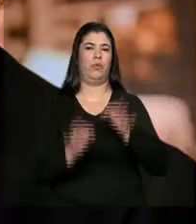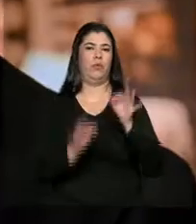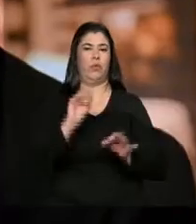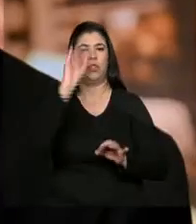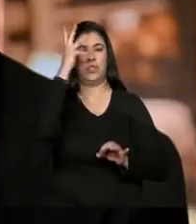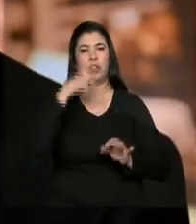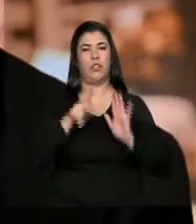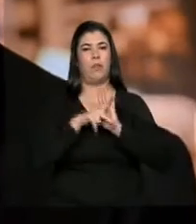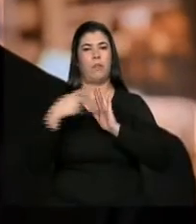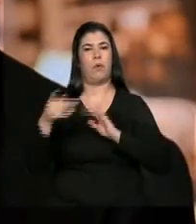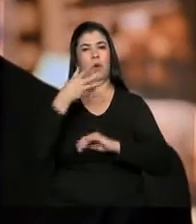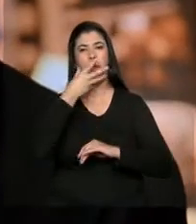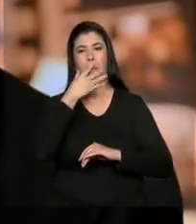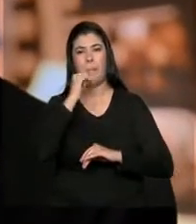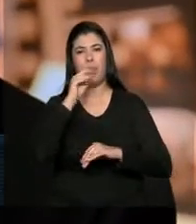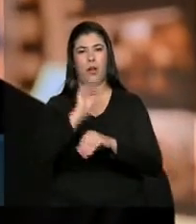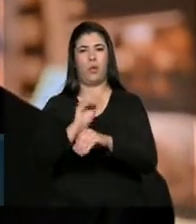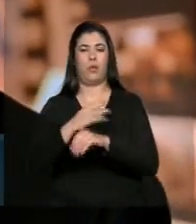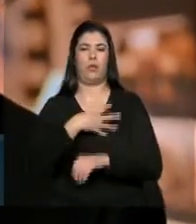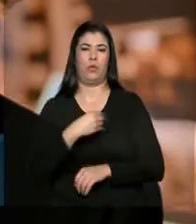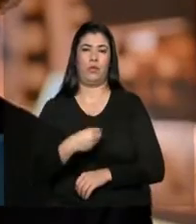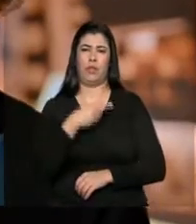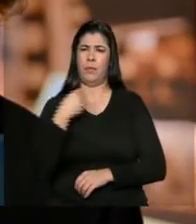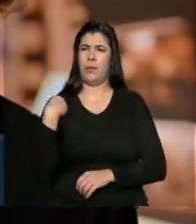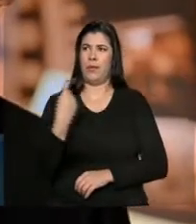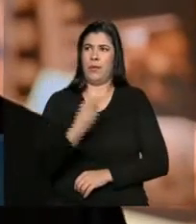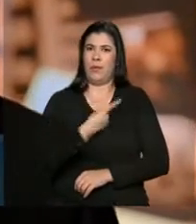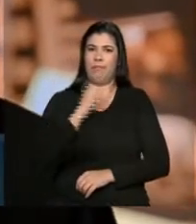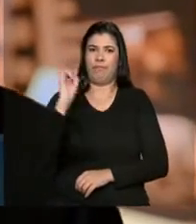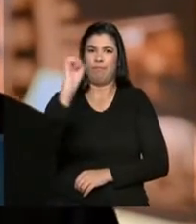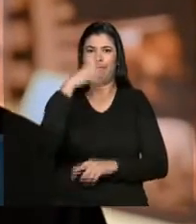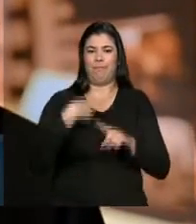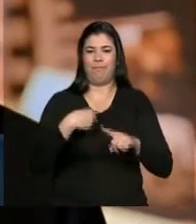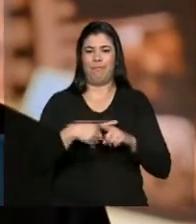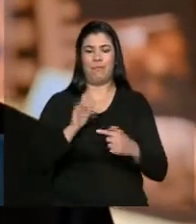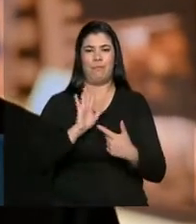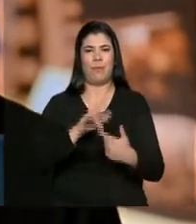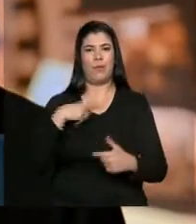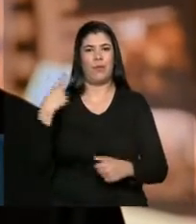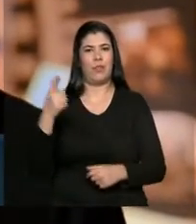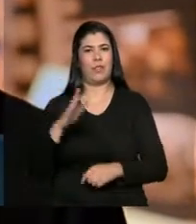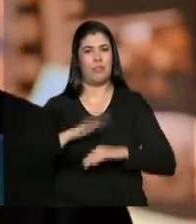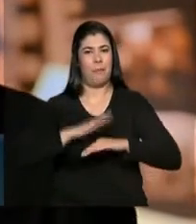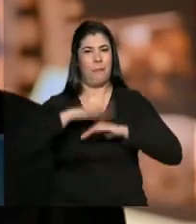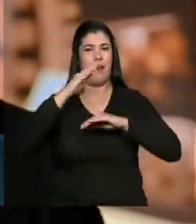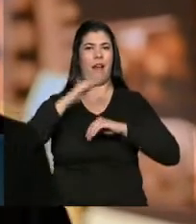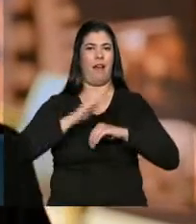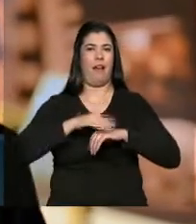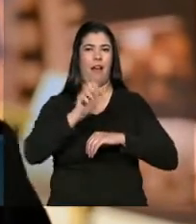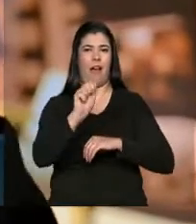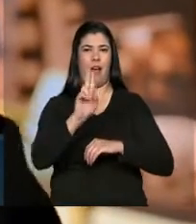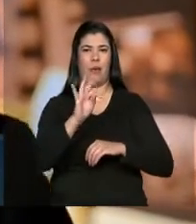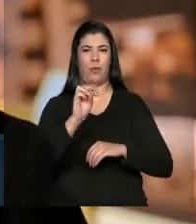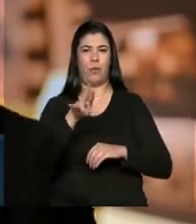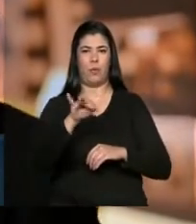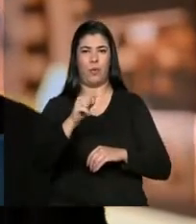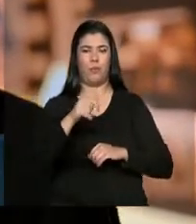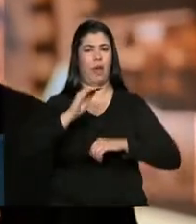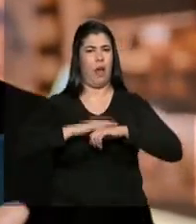o pai. Para nós é muito importante, porque isso reverte na autonomia das mulheres, na autonomia